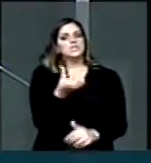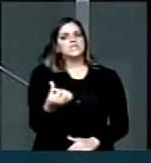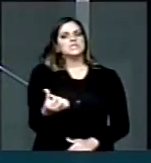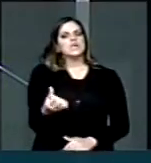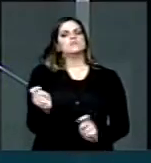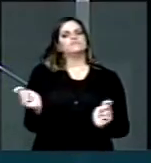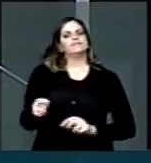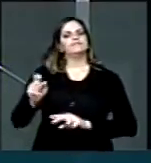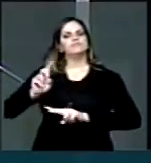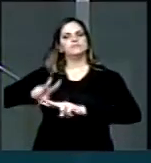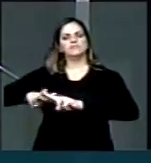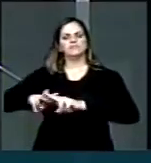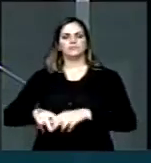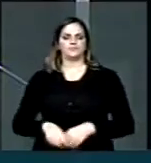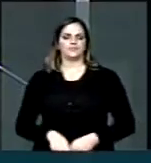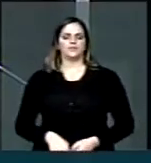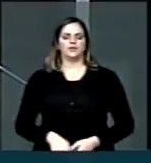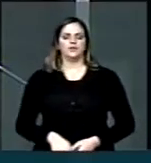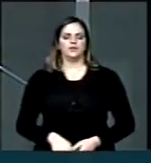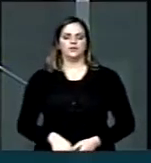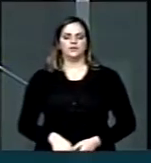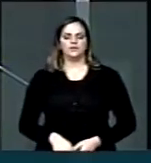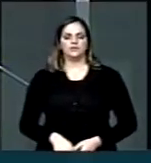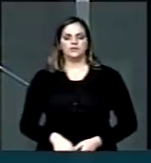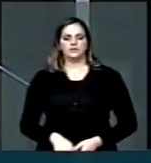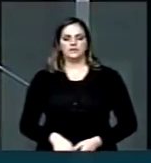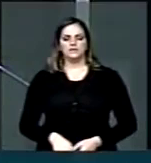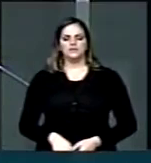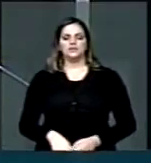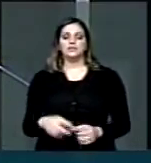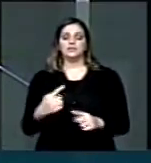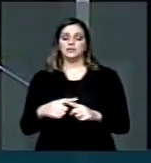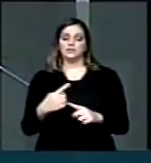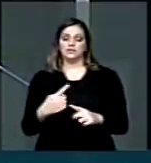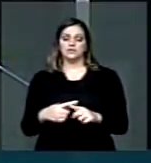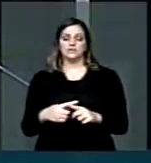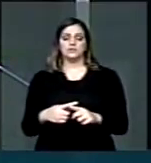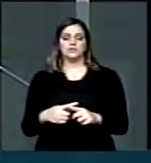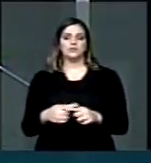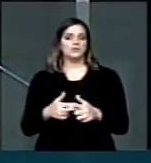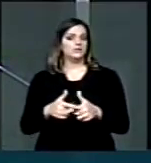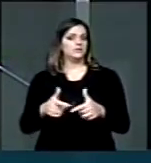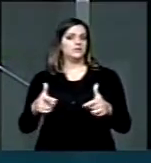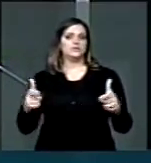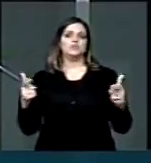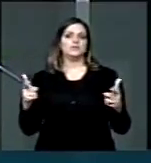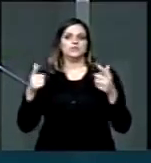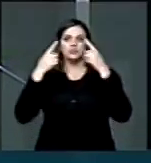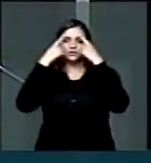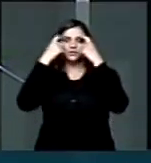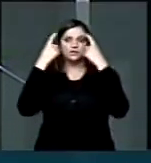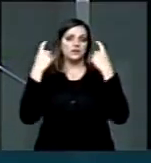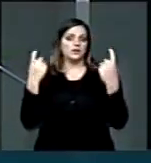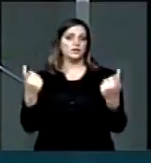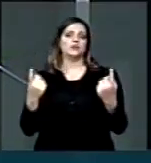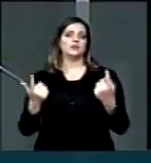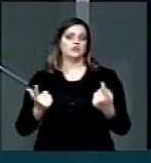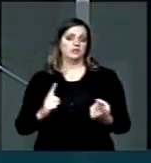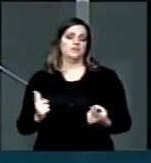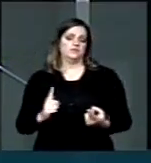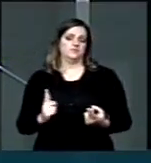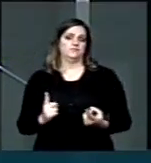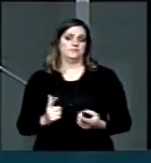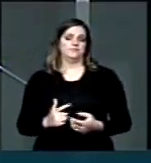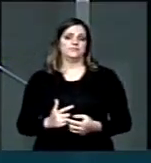anos. A questão é que cada vez o número maior de crimes contra a vida são praticados